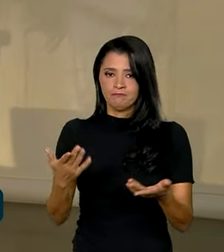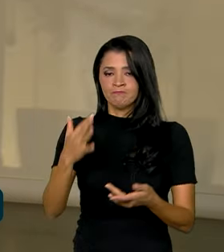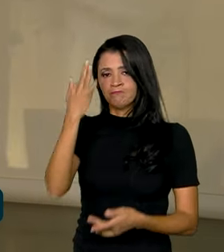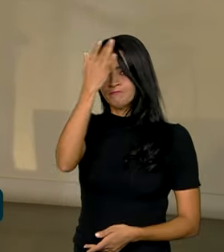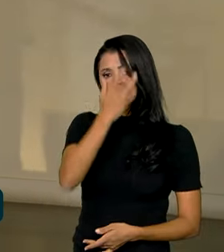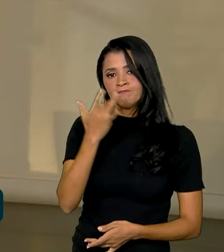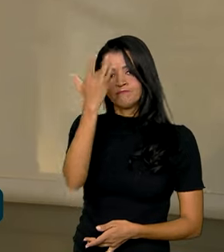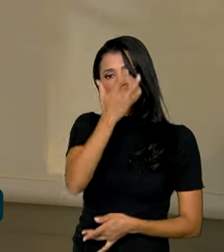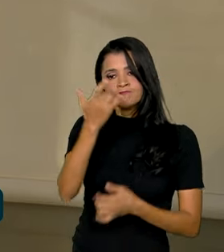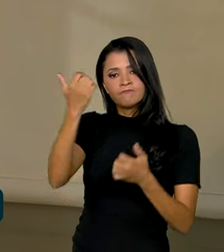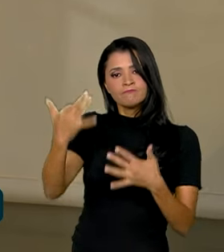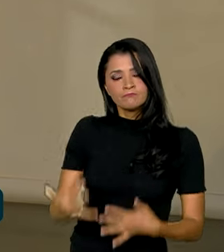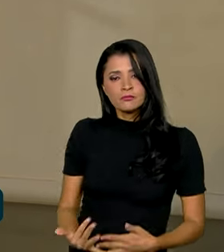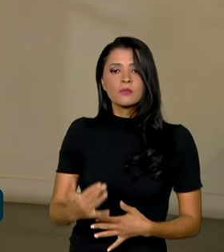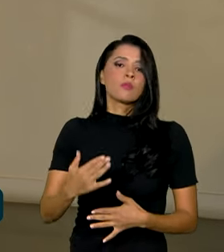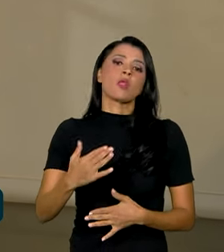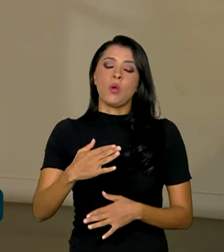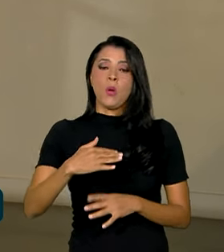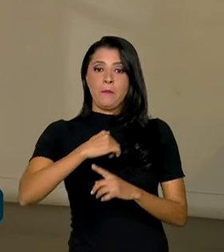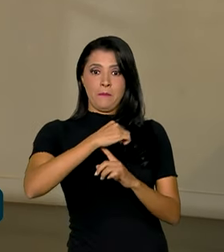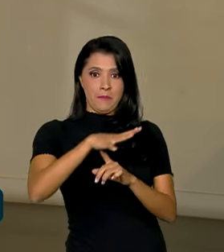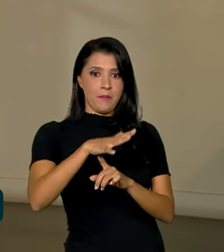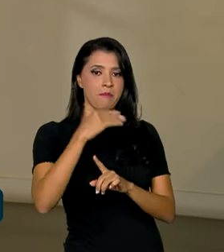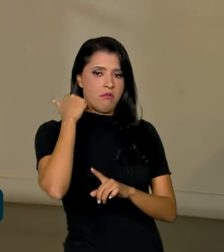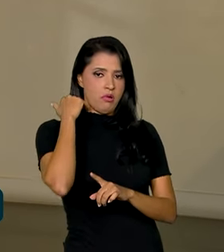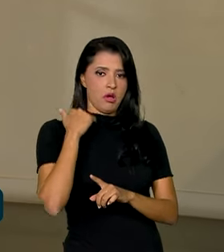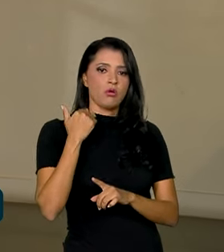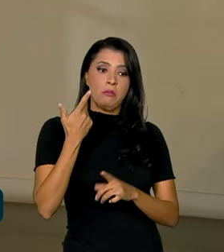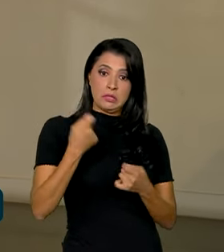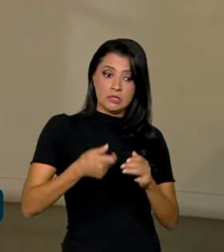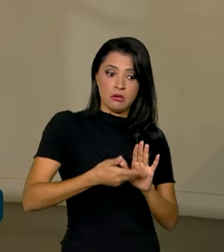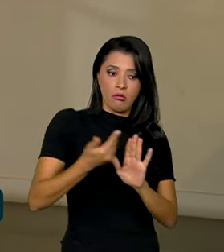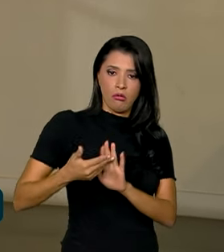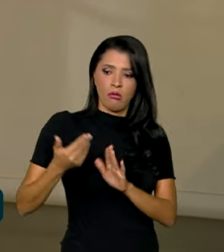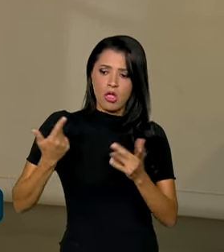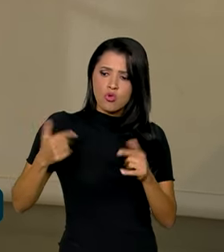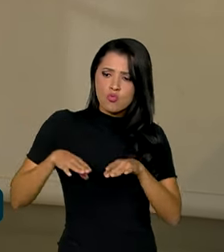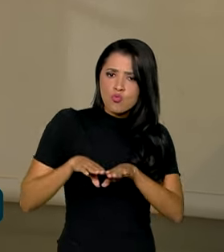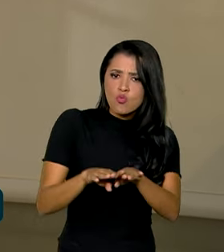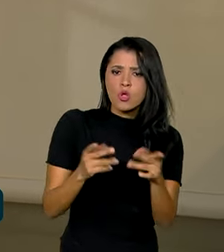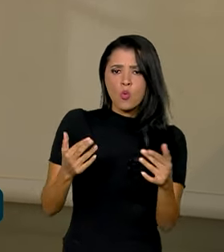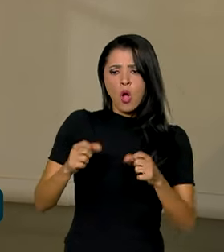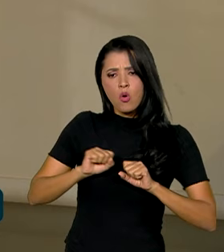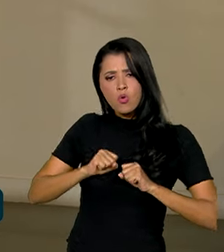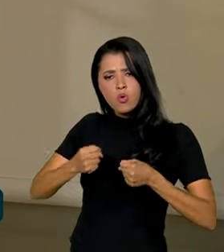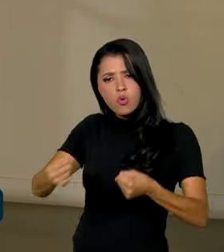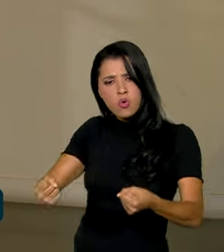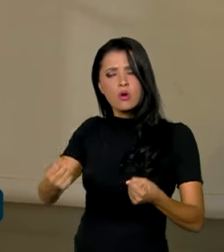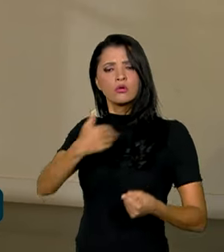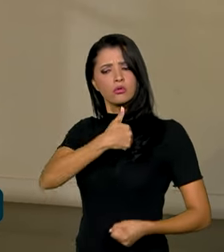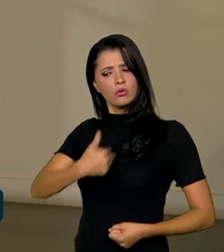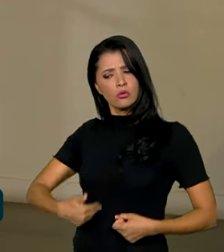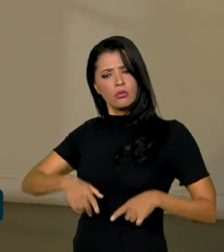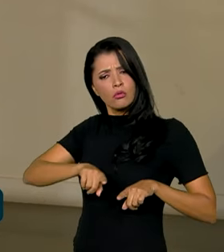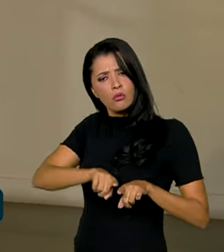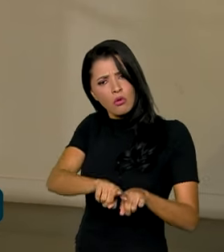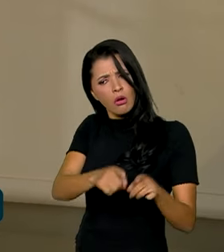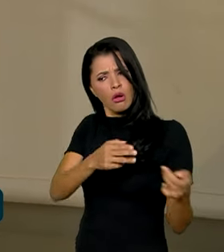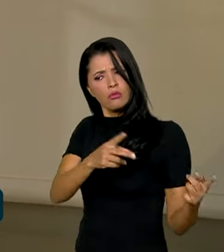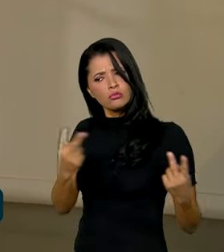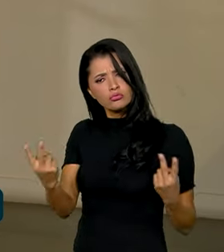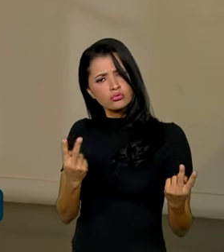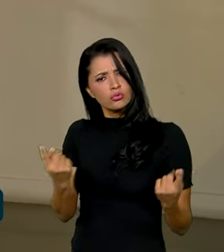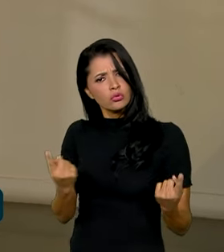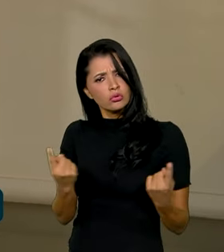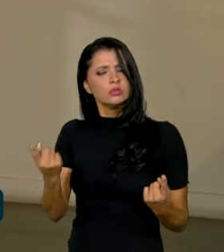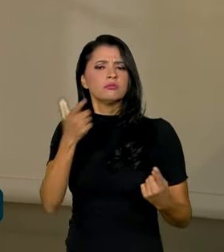Haddad afirmou ainda que o Banco Central deveria fazer esses cortes na mesma proporção do esforço do governo, que o governo vem fazendo para